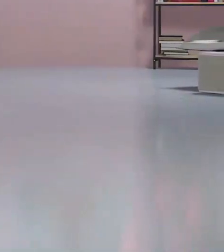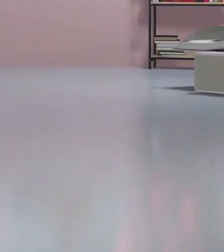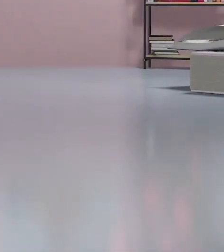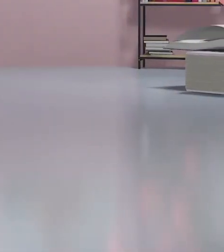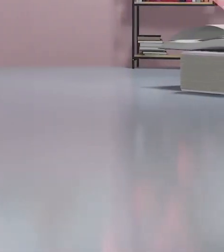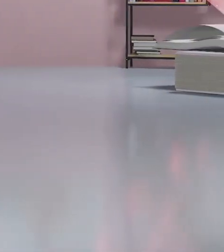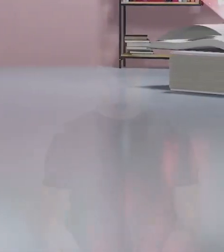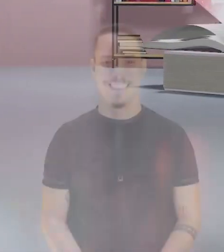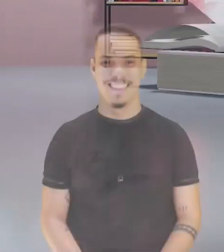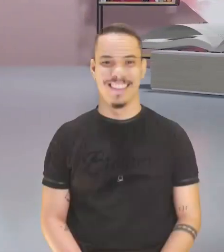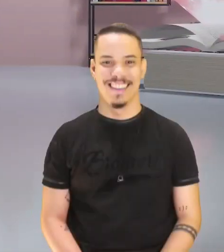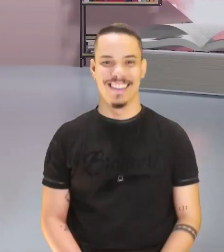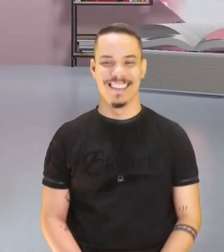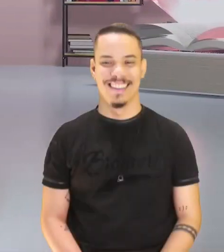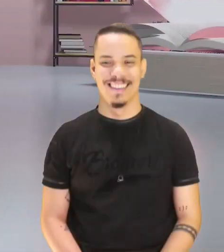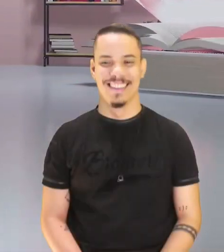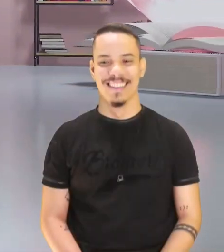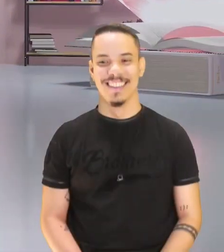Olá,